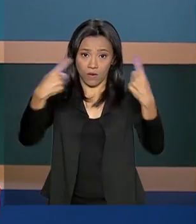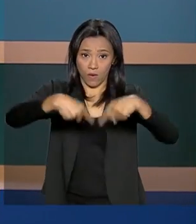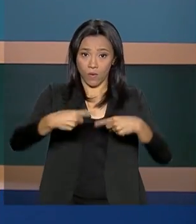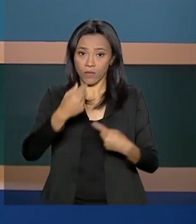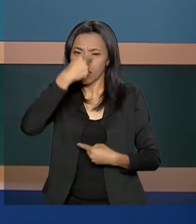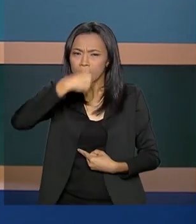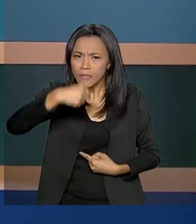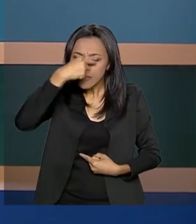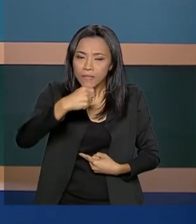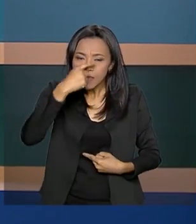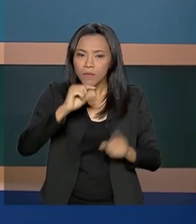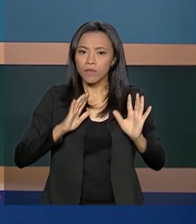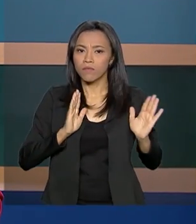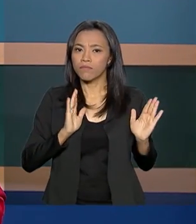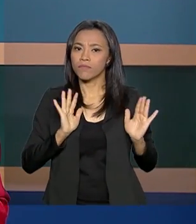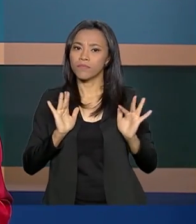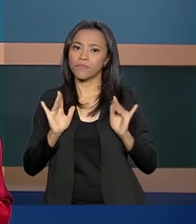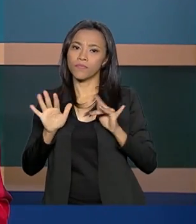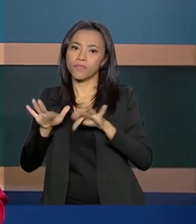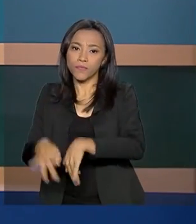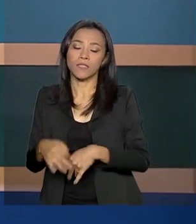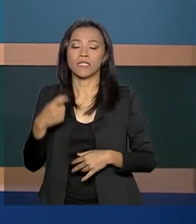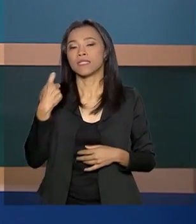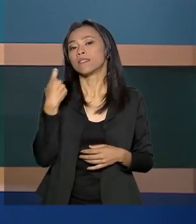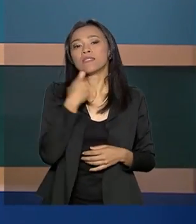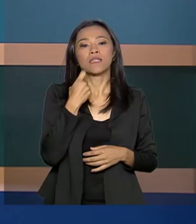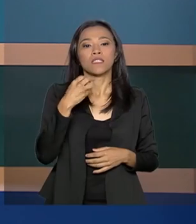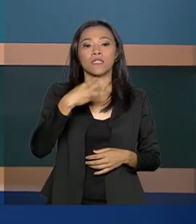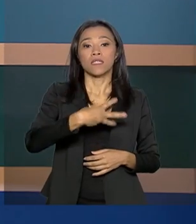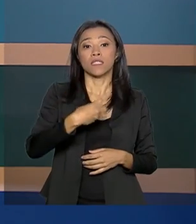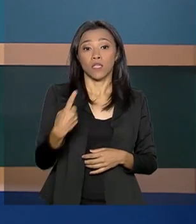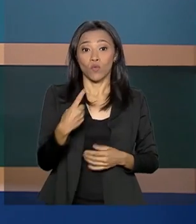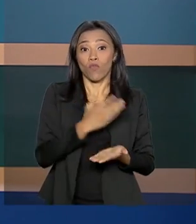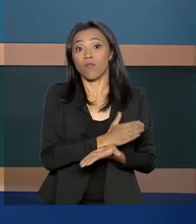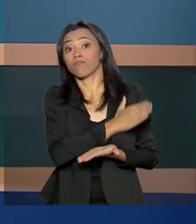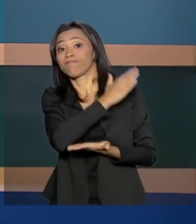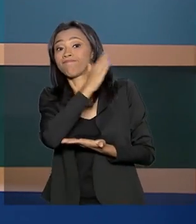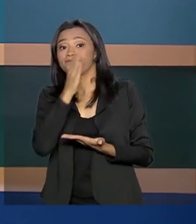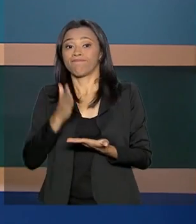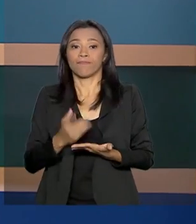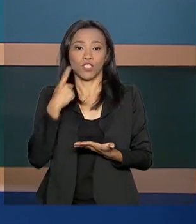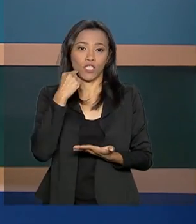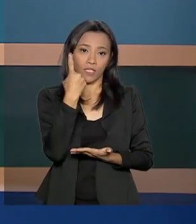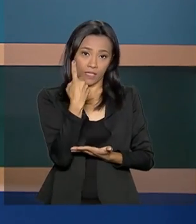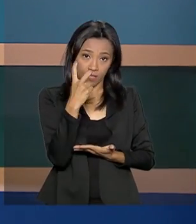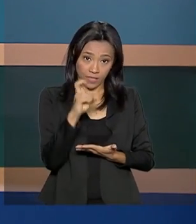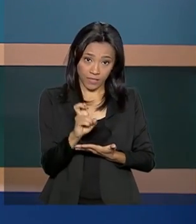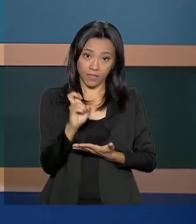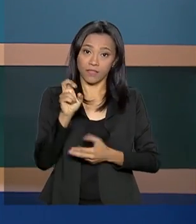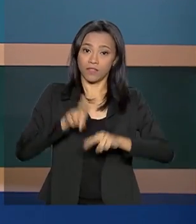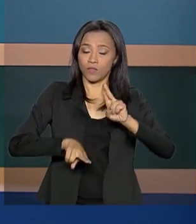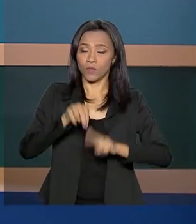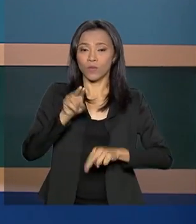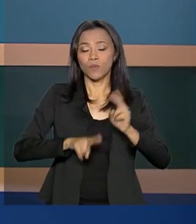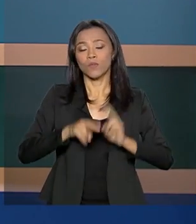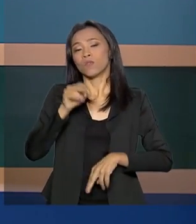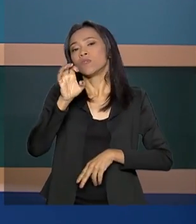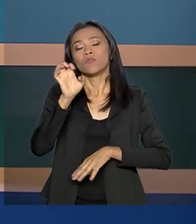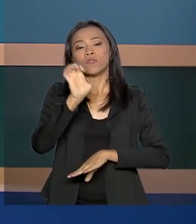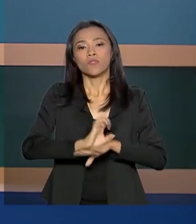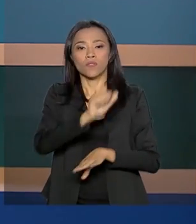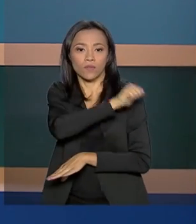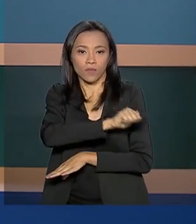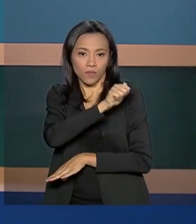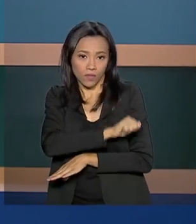prevista para se encerrar na próxima sexta-feira, dia 31, foi prorrogada para o dia 15 de junho, no Rio de Janeiro. O Ministério da Saúde estuda